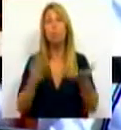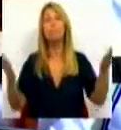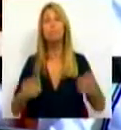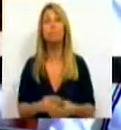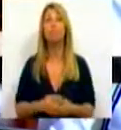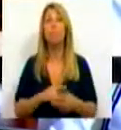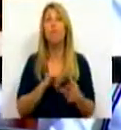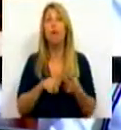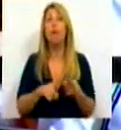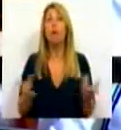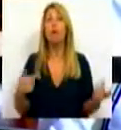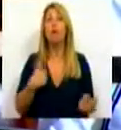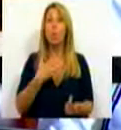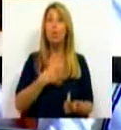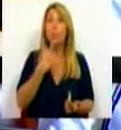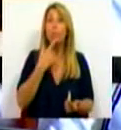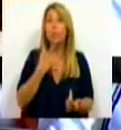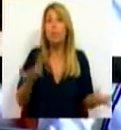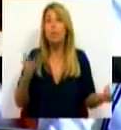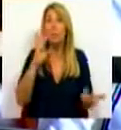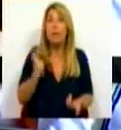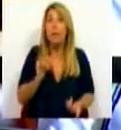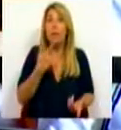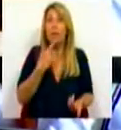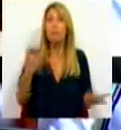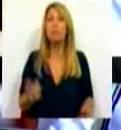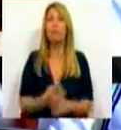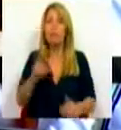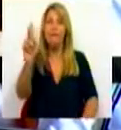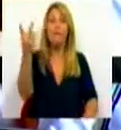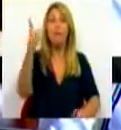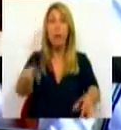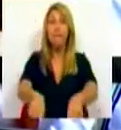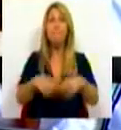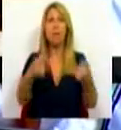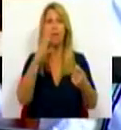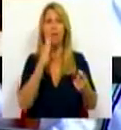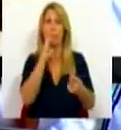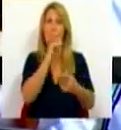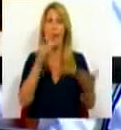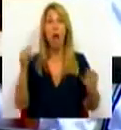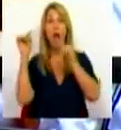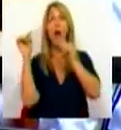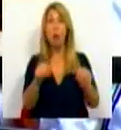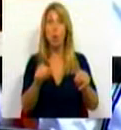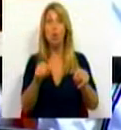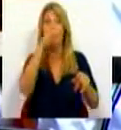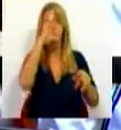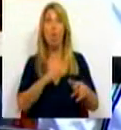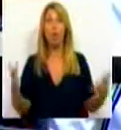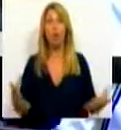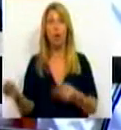gostava de tentar perceber porque é que dois partidos que têm o desqueiramento de acusar este governo de apresentar um orçamento injusto